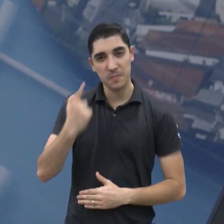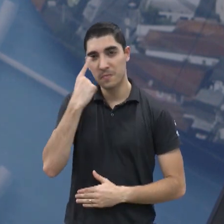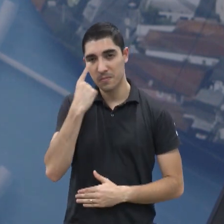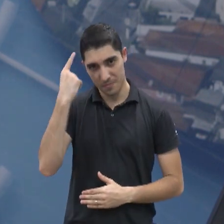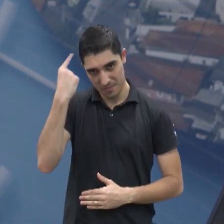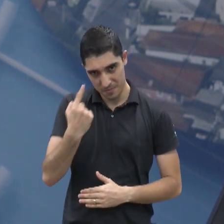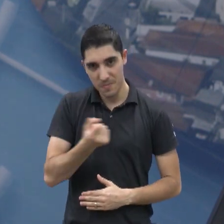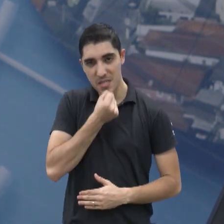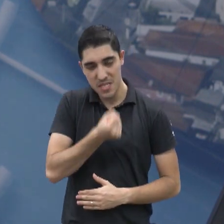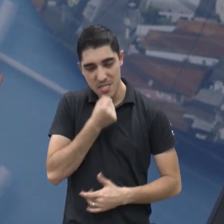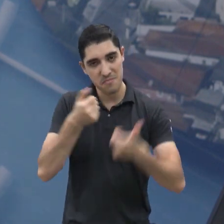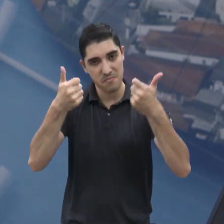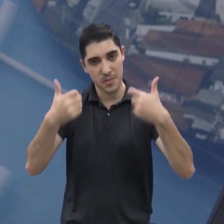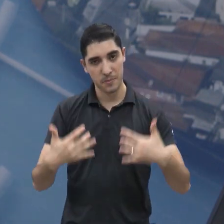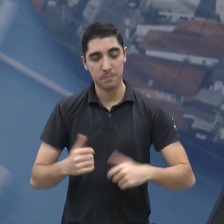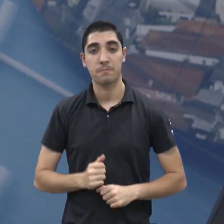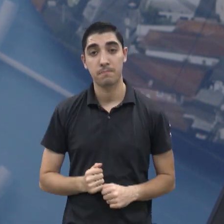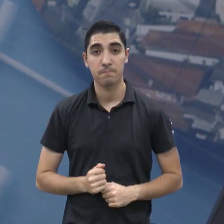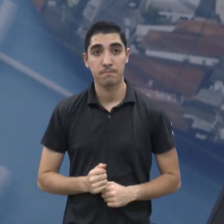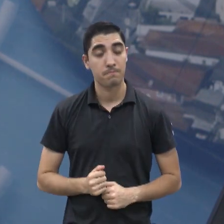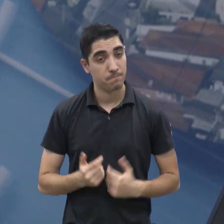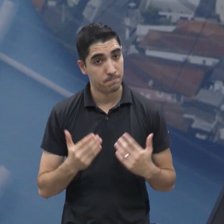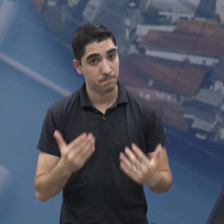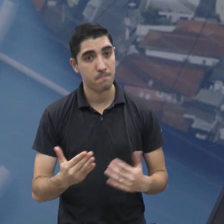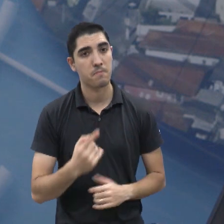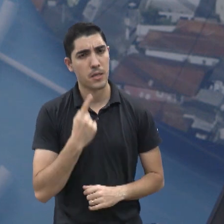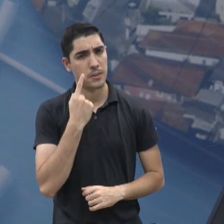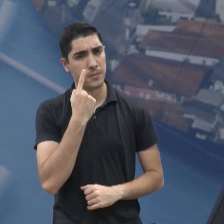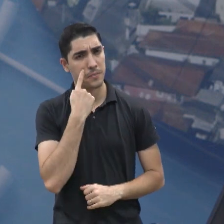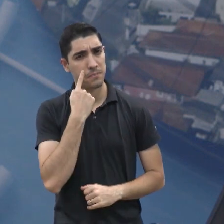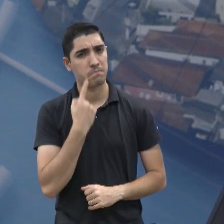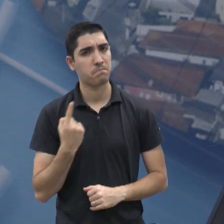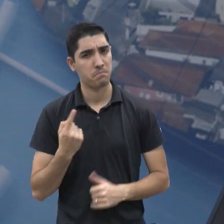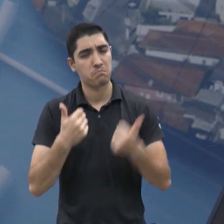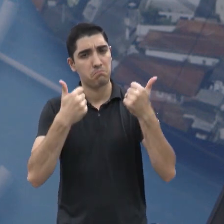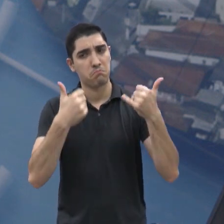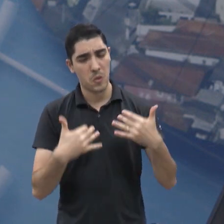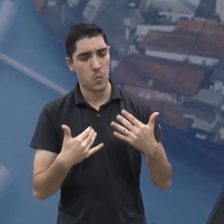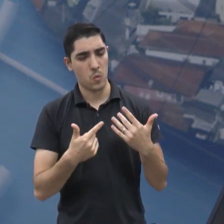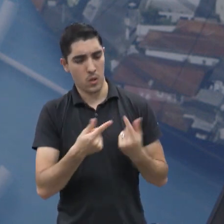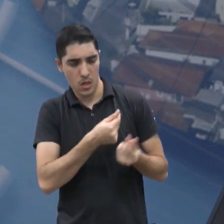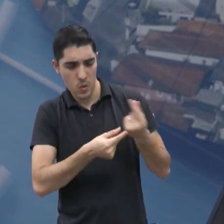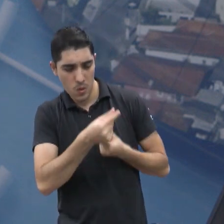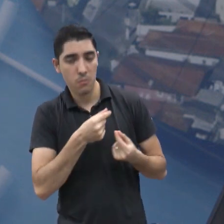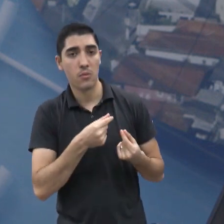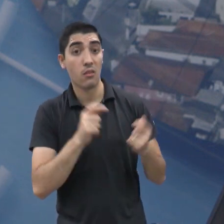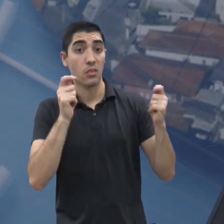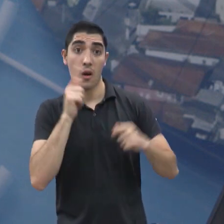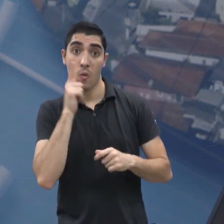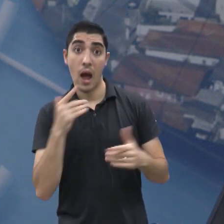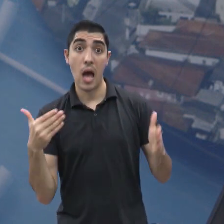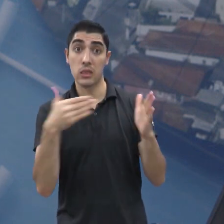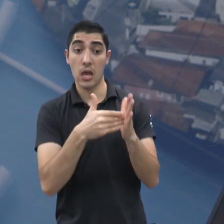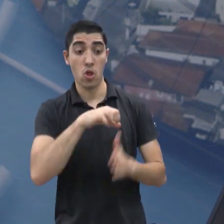aqui com a gente. Aí, André, a gente viu em termos de economia, pode chegar a 98%. É